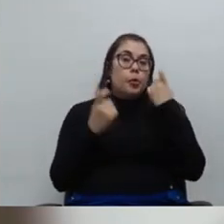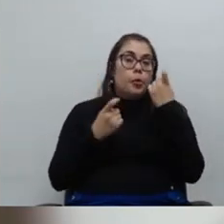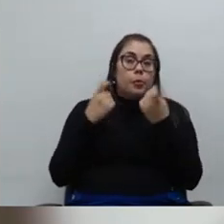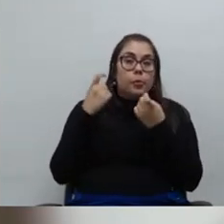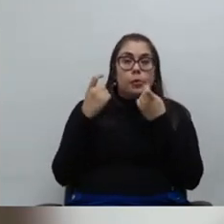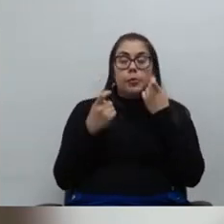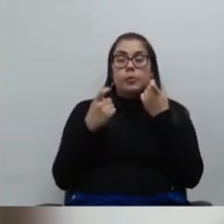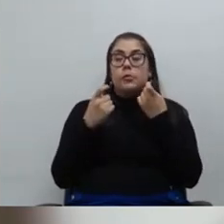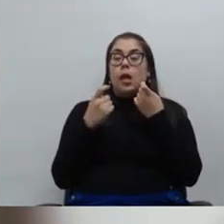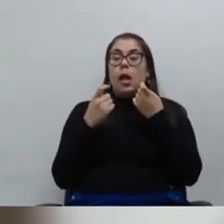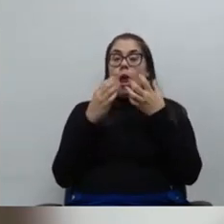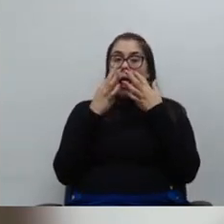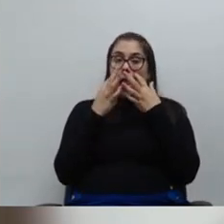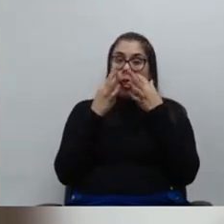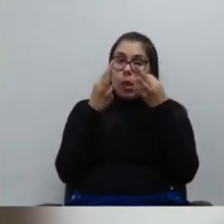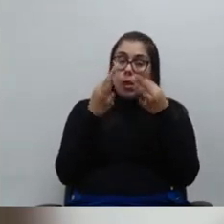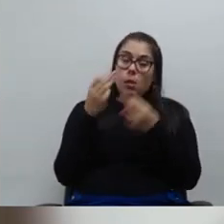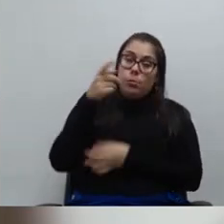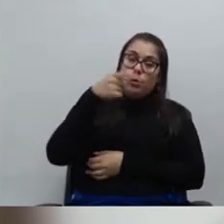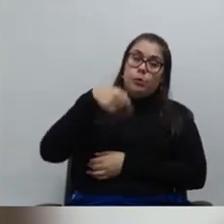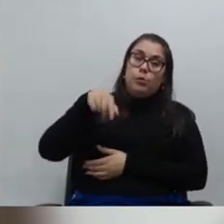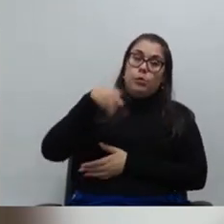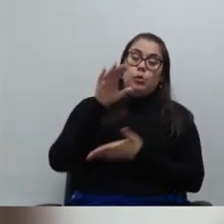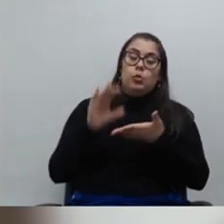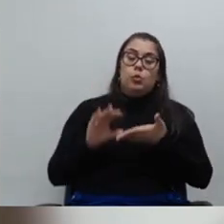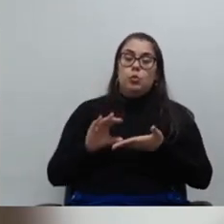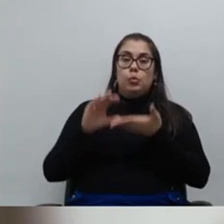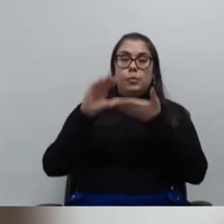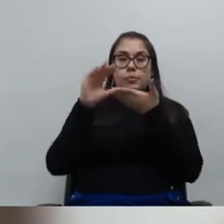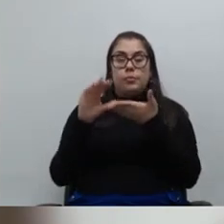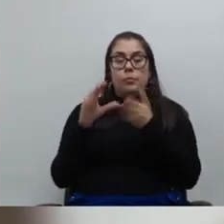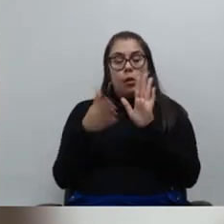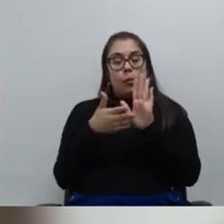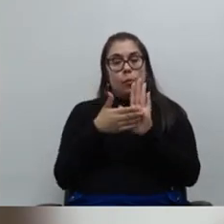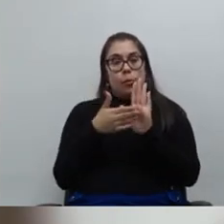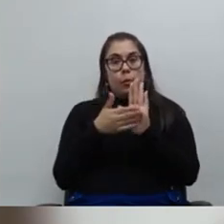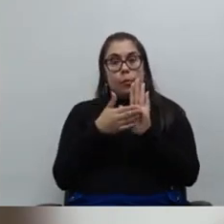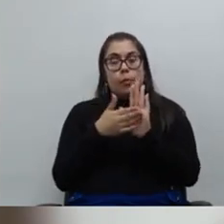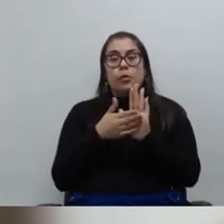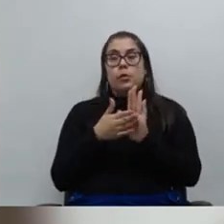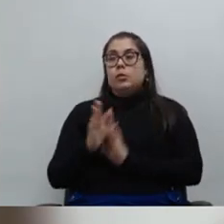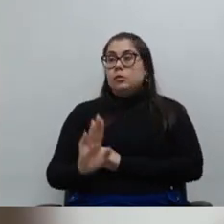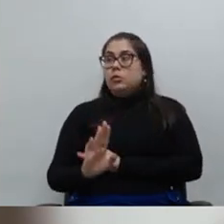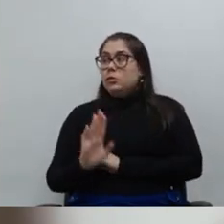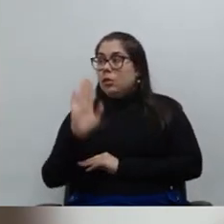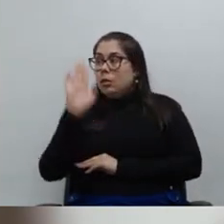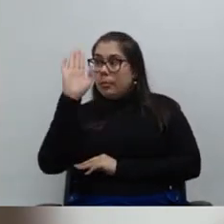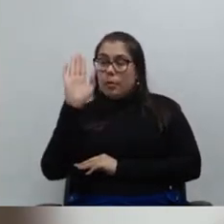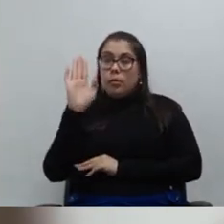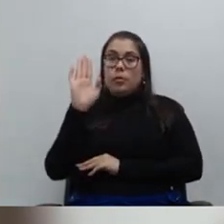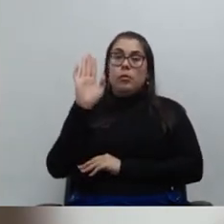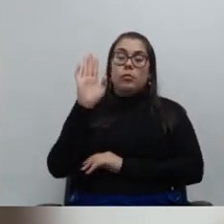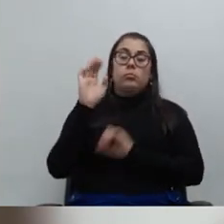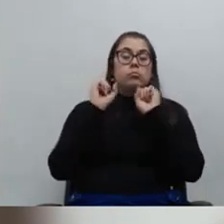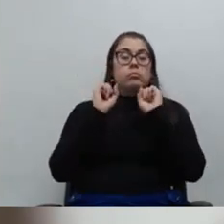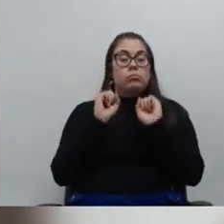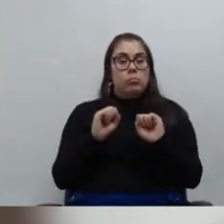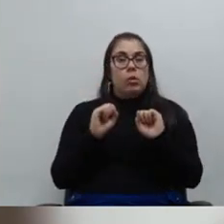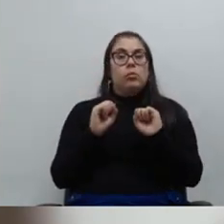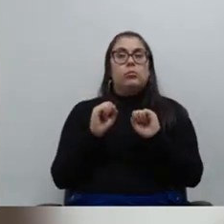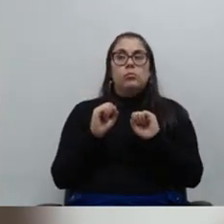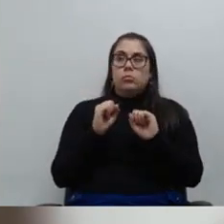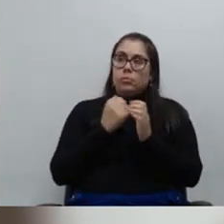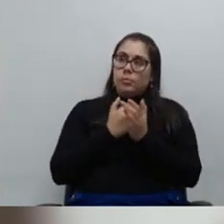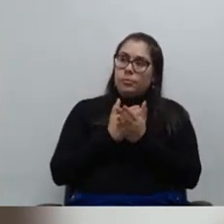um ponto de atenção para este Conselho, com relação às propostas de campanha, para que possam ser prontamente implementadas, como